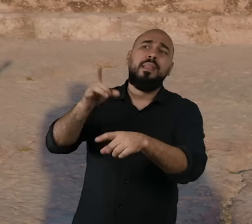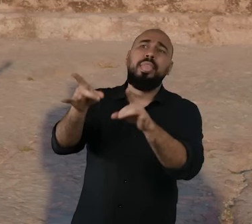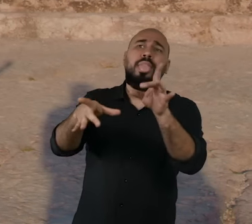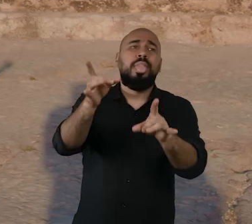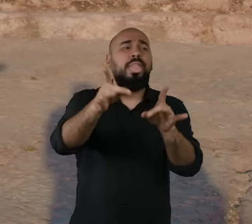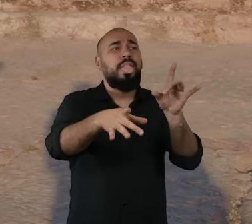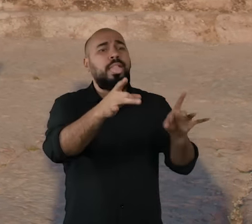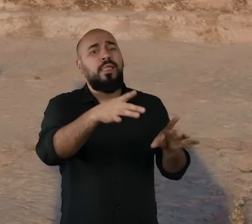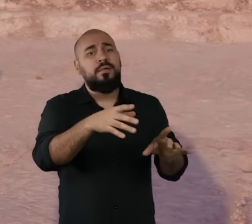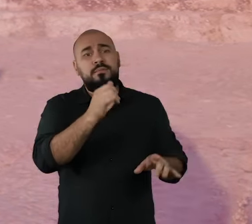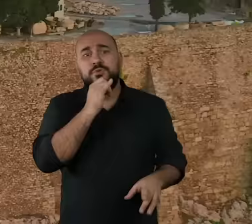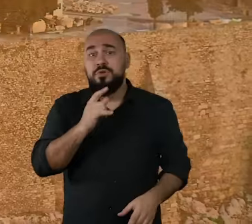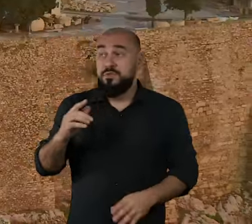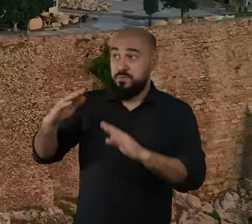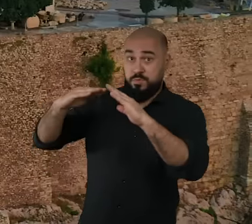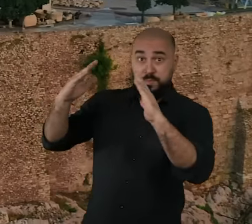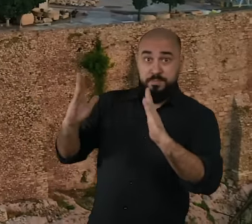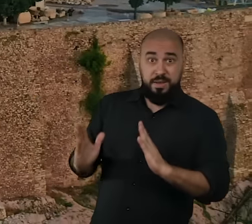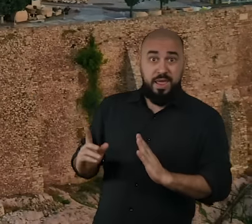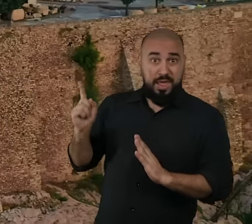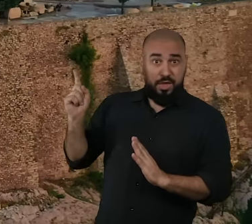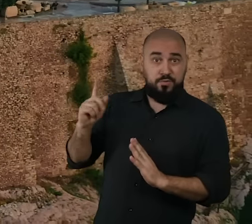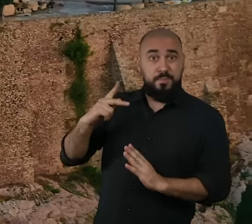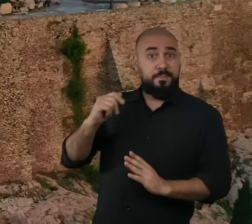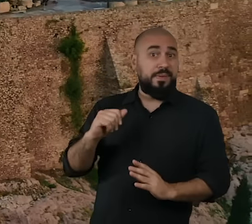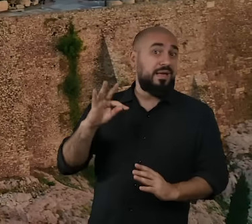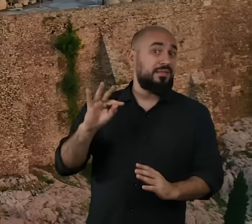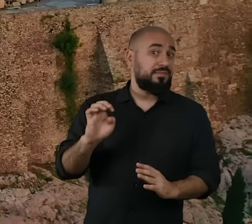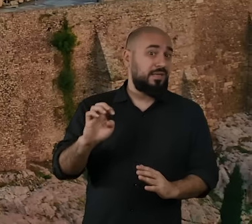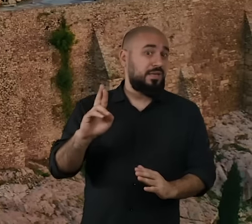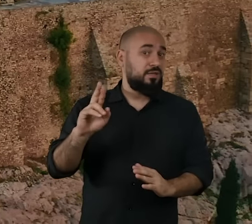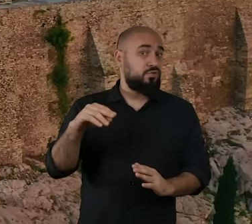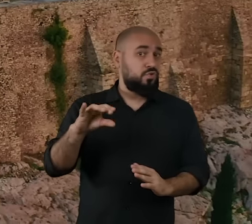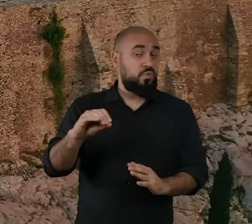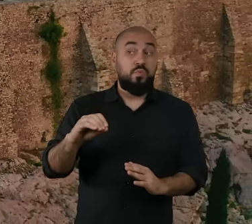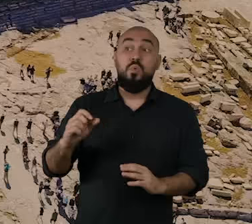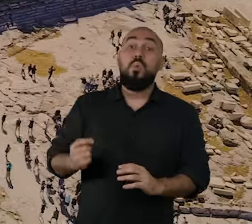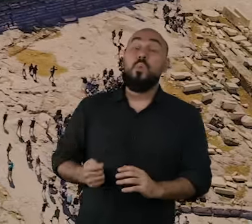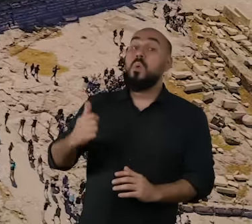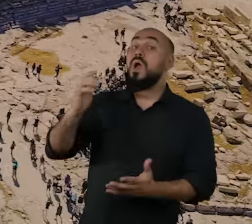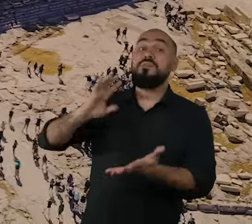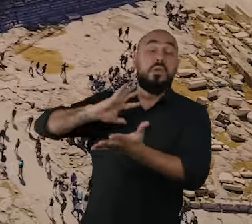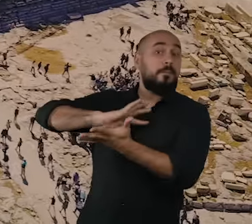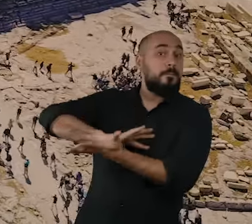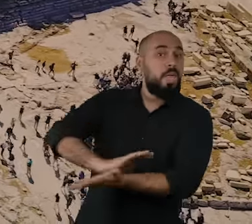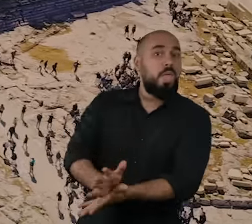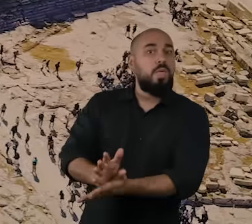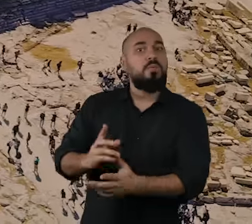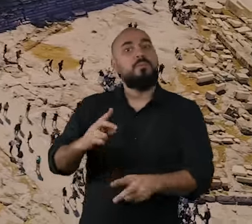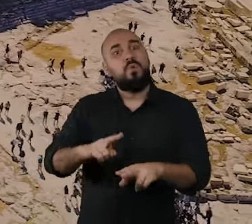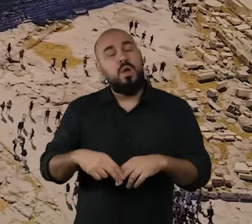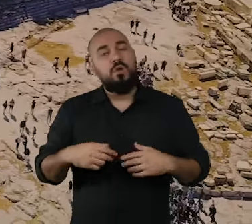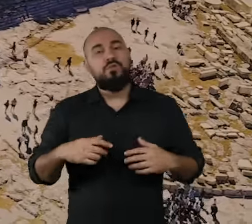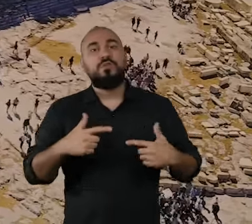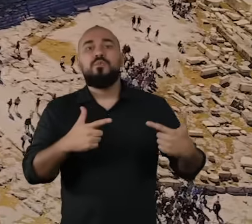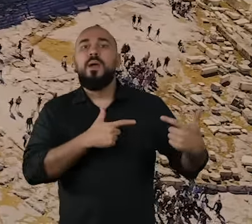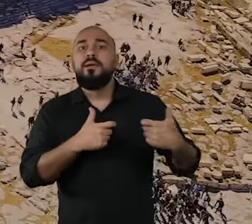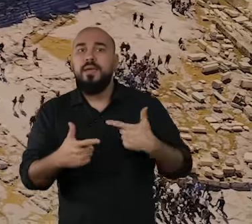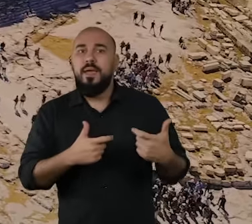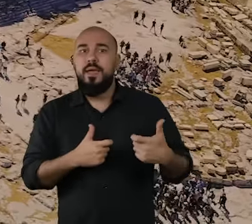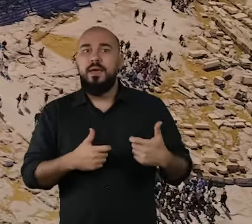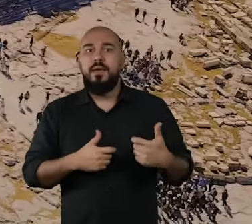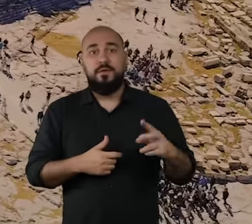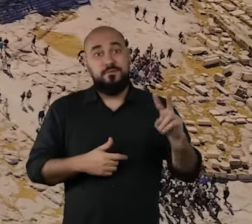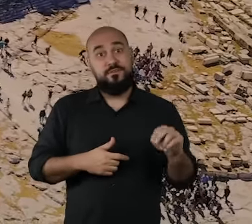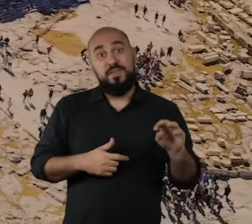o Paternon, ele quase foi destruído no século XVII por causa de uma guerra. Na época, estavam guerreando os venezianos